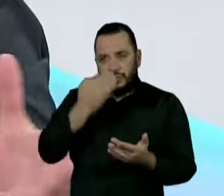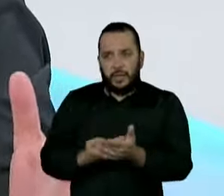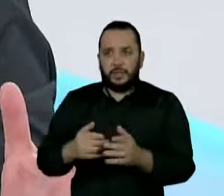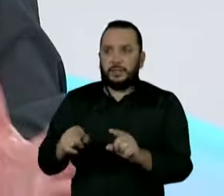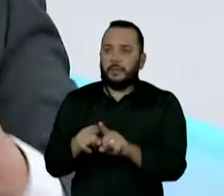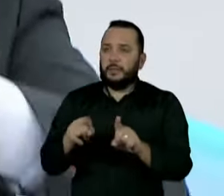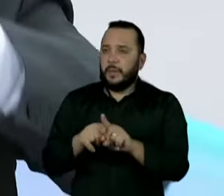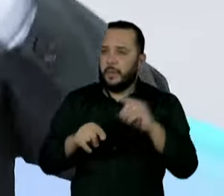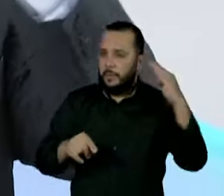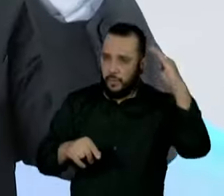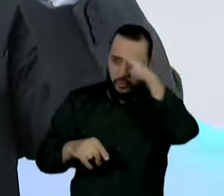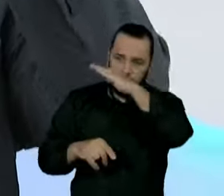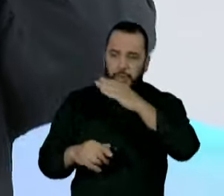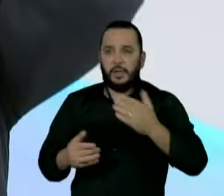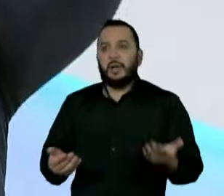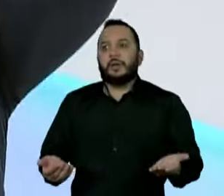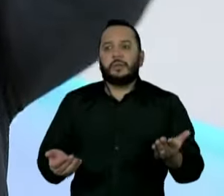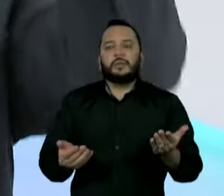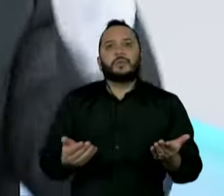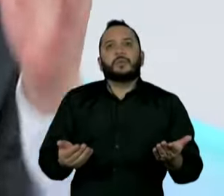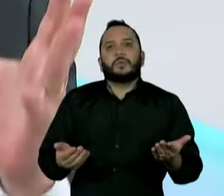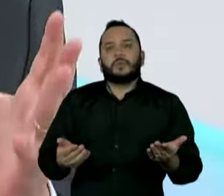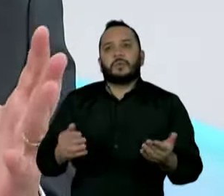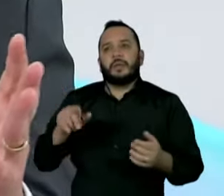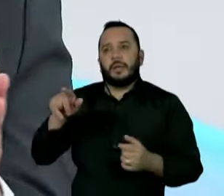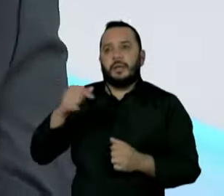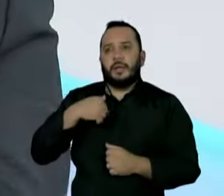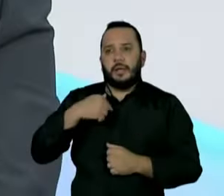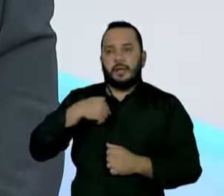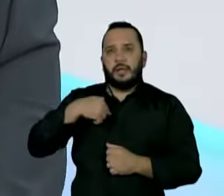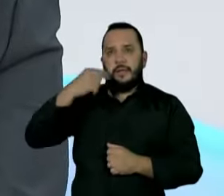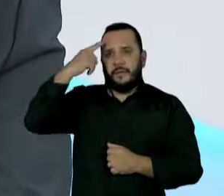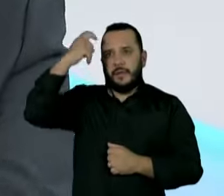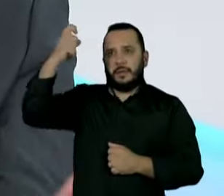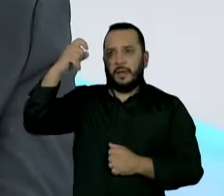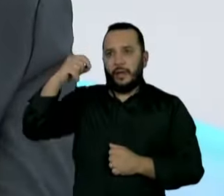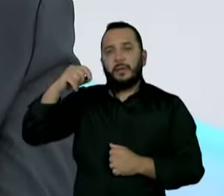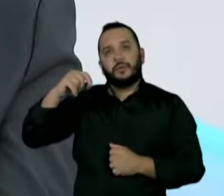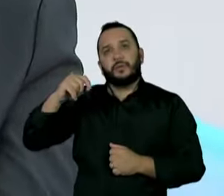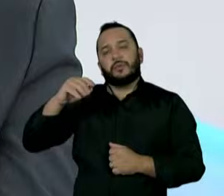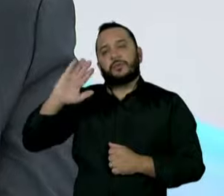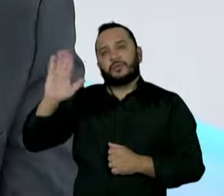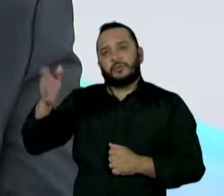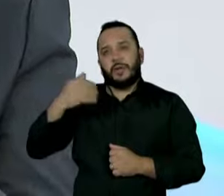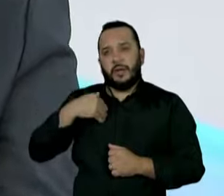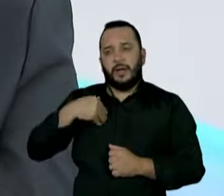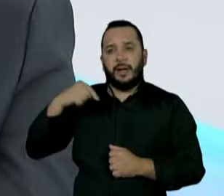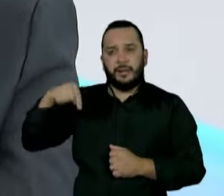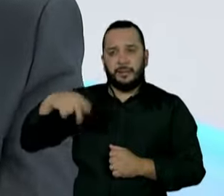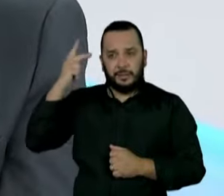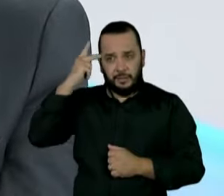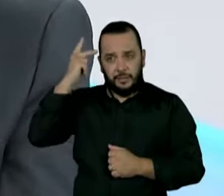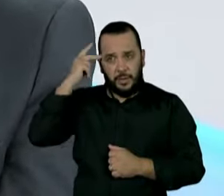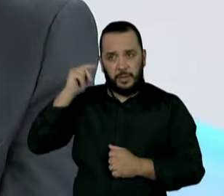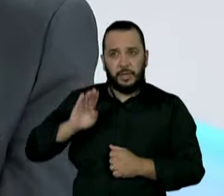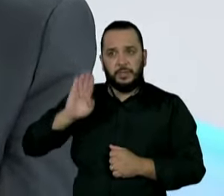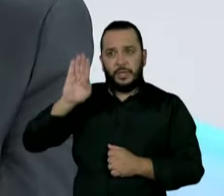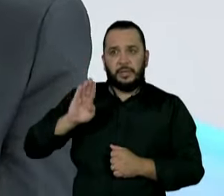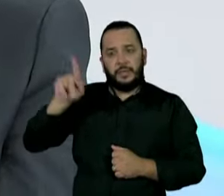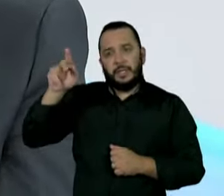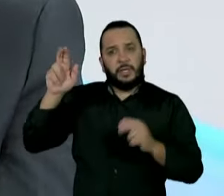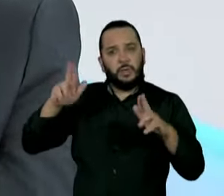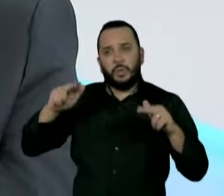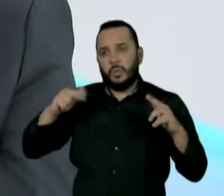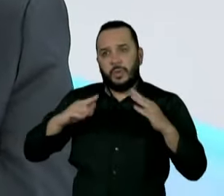E o que eu sei é que, naturalmente, ele foi inventado para vir para São Paulo para ser candidato, porque ele não tem convivência com São Paulo.